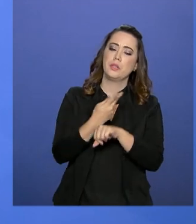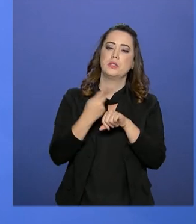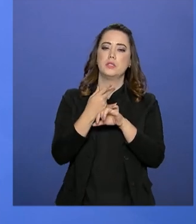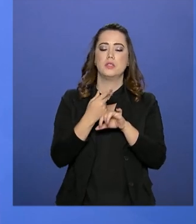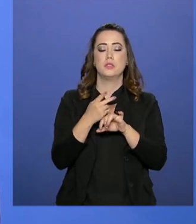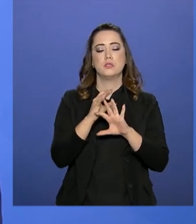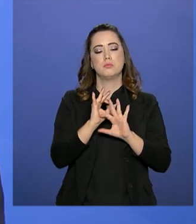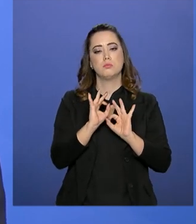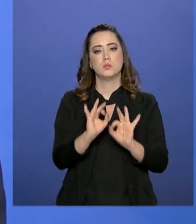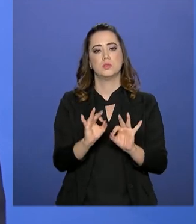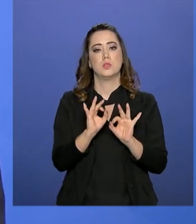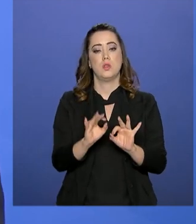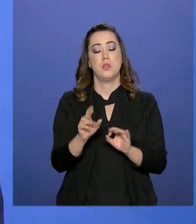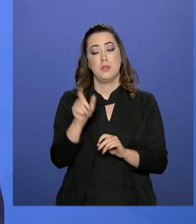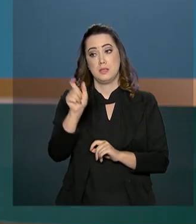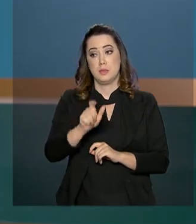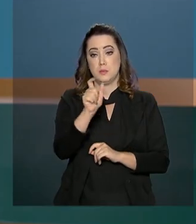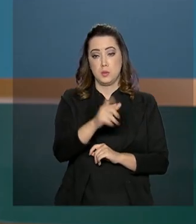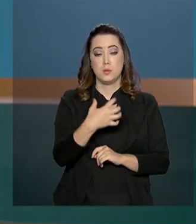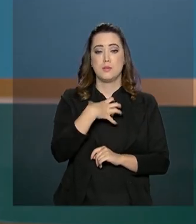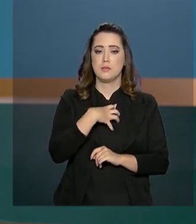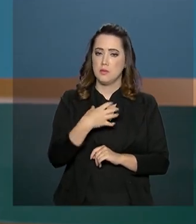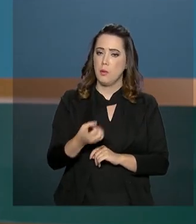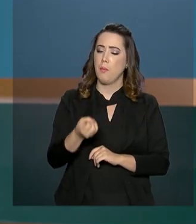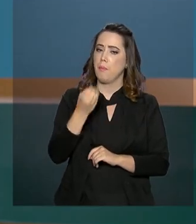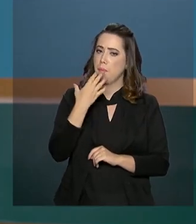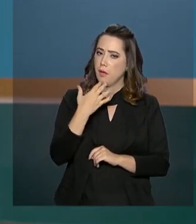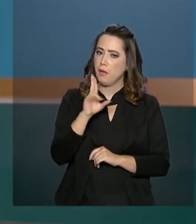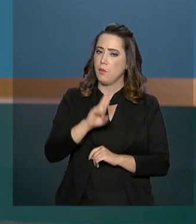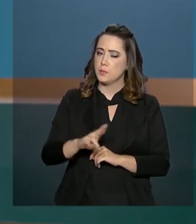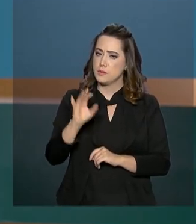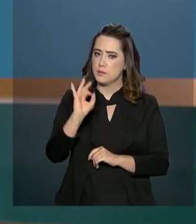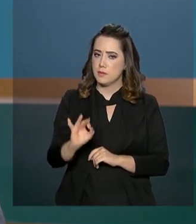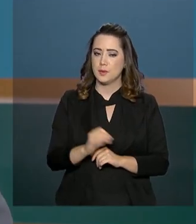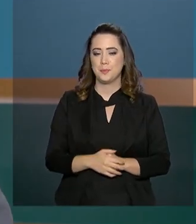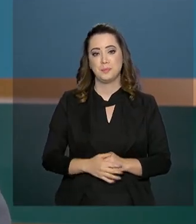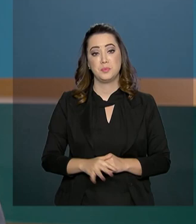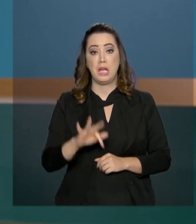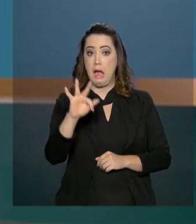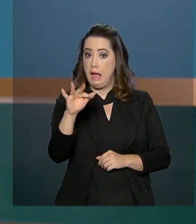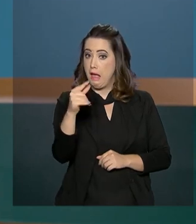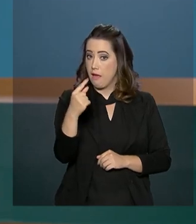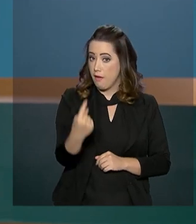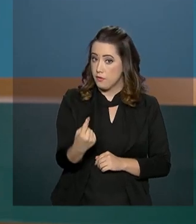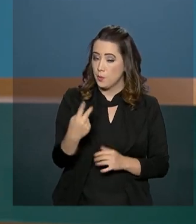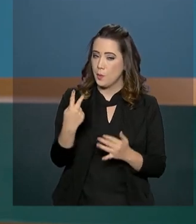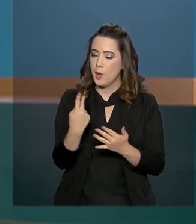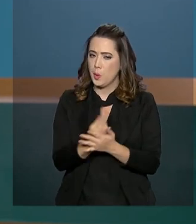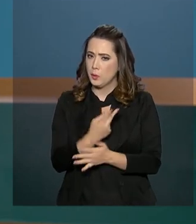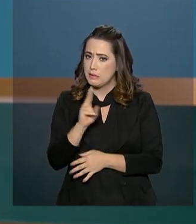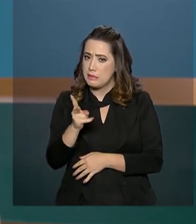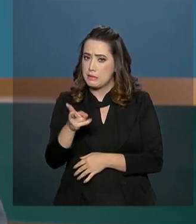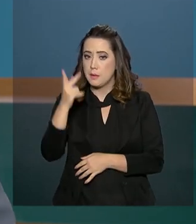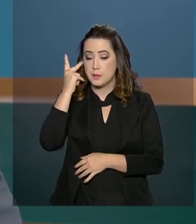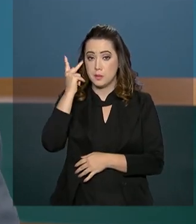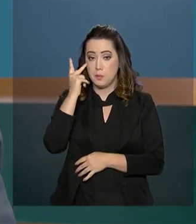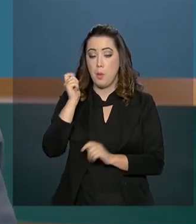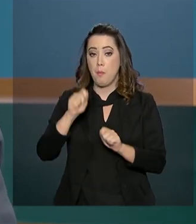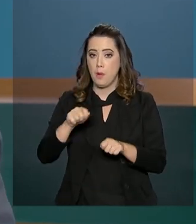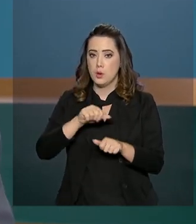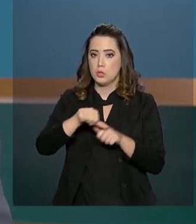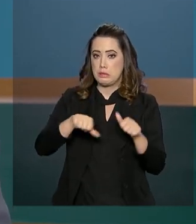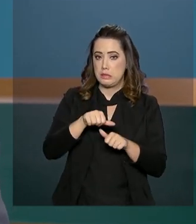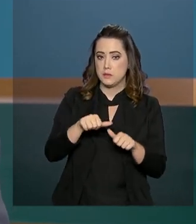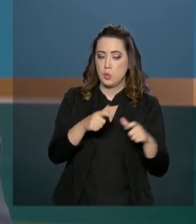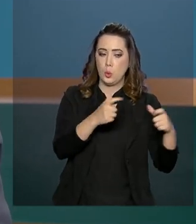satisfação do usuário. A Fórmula 1, que tradicionalmente ocorre em São Paulo, pode ir para o Rio de Janeiro.